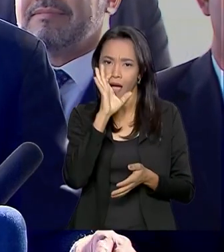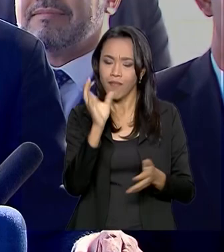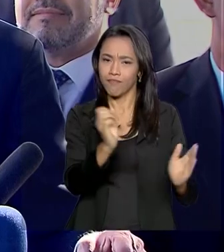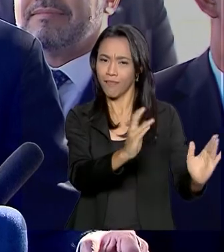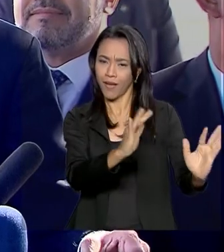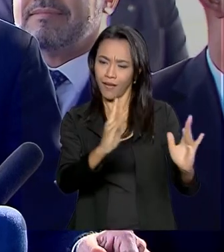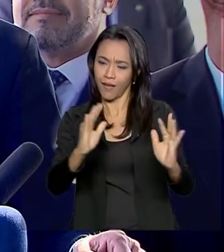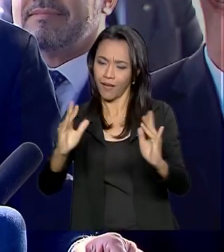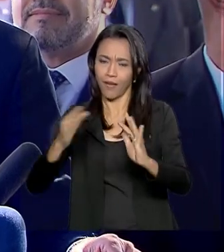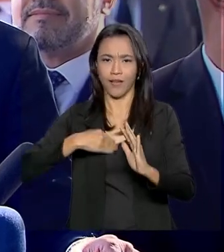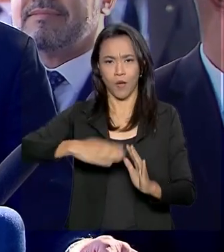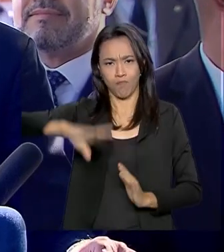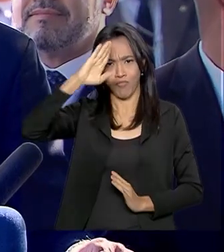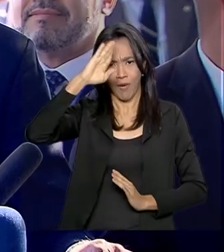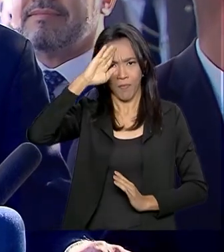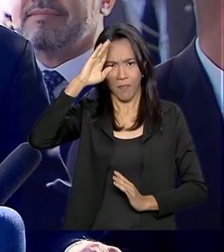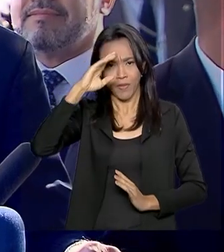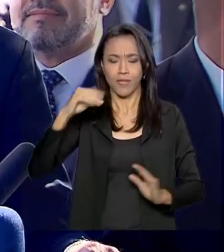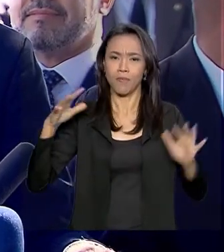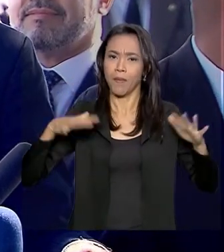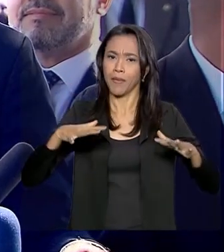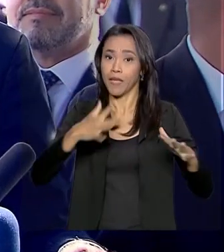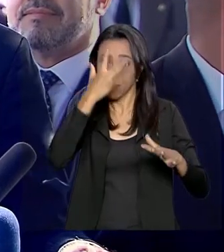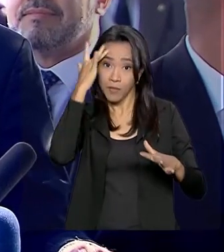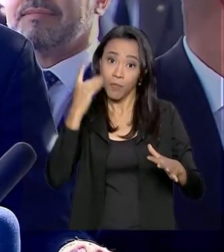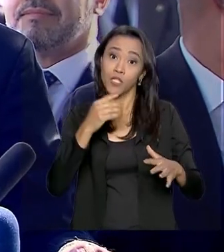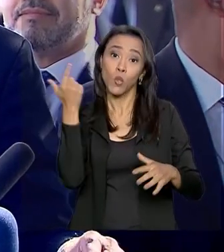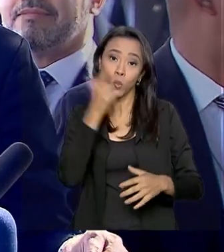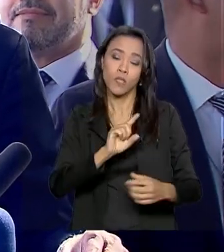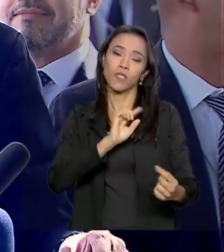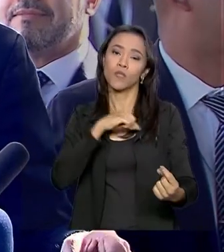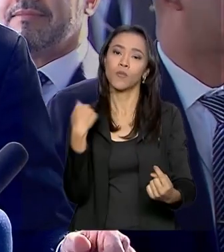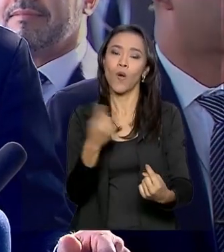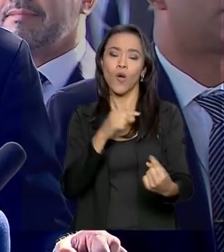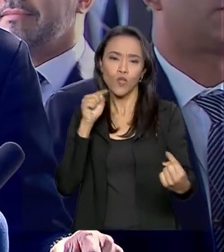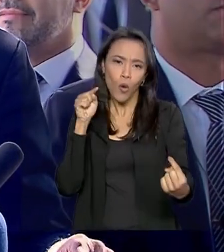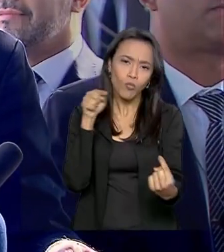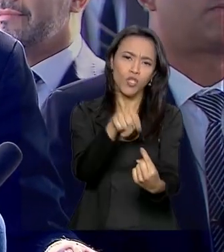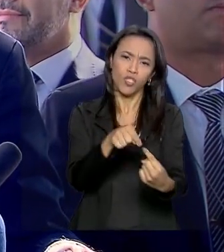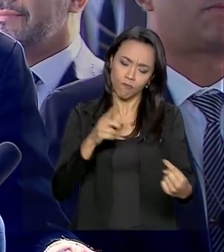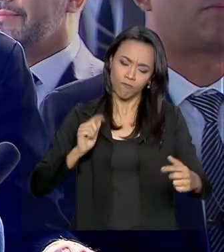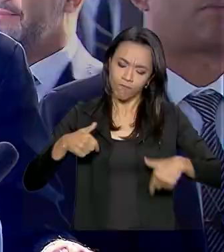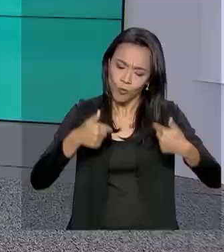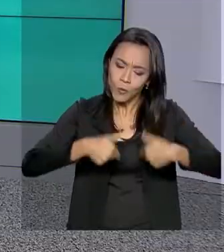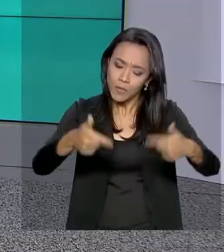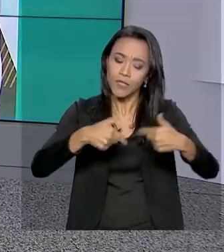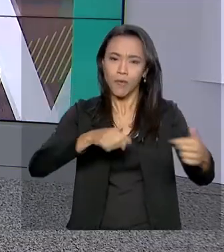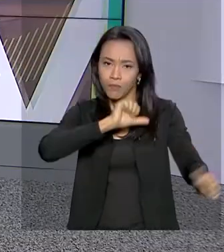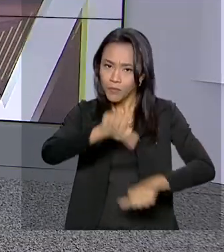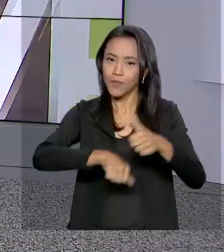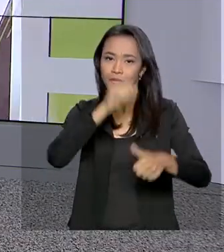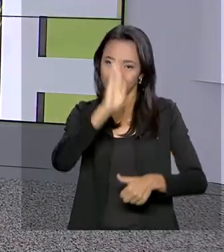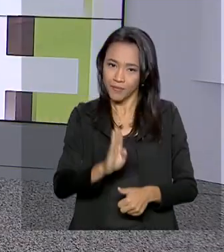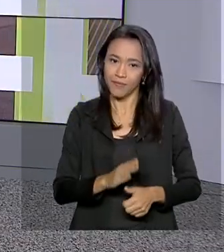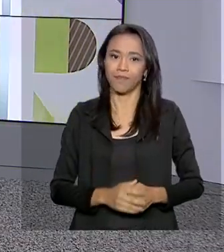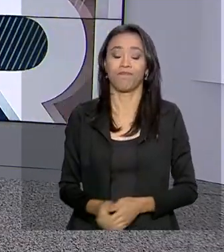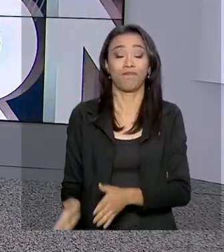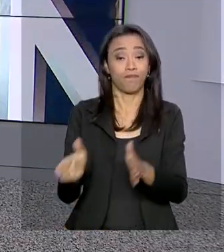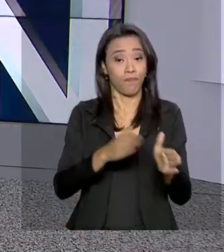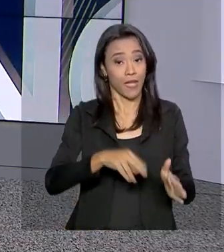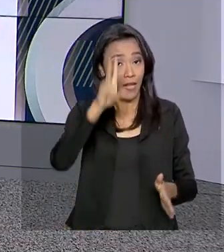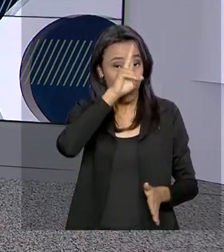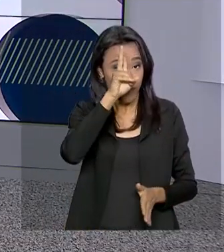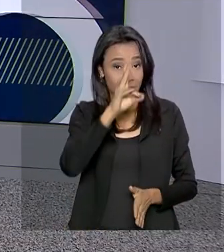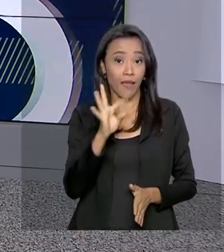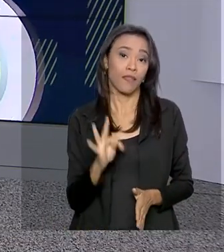dessa manifestação popular para a gente continuar perseguindo o nosso objetivo de mudar de verdade esse Brasil aqui. Lembrando que a TV